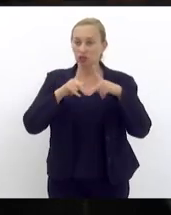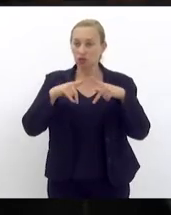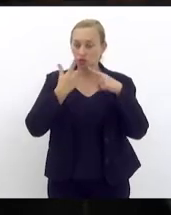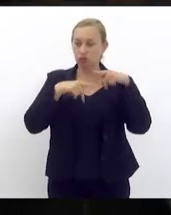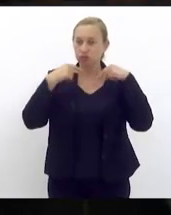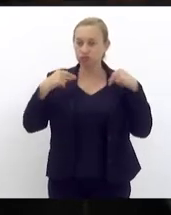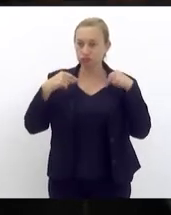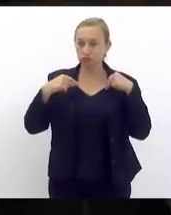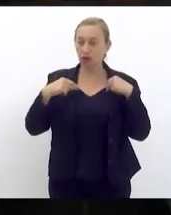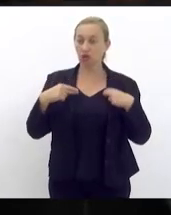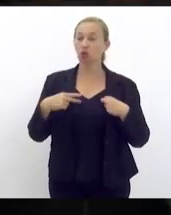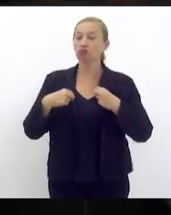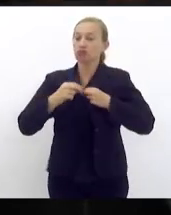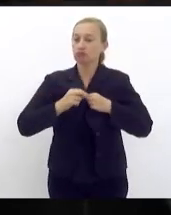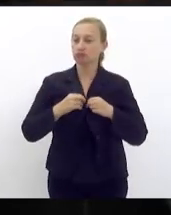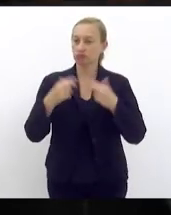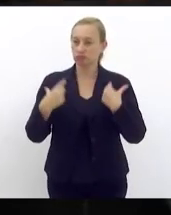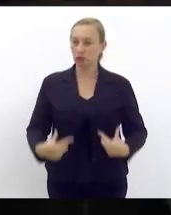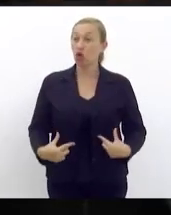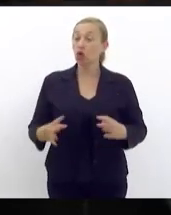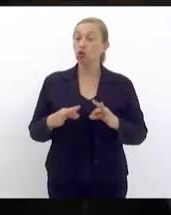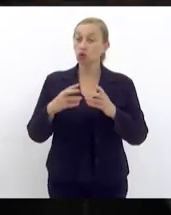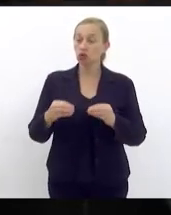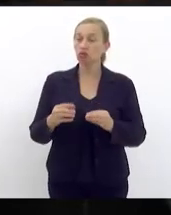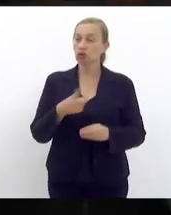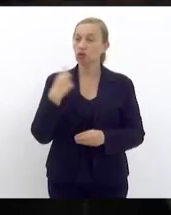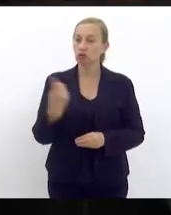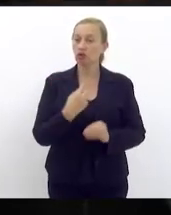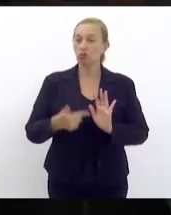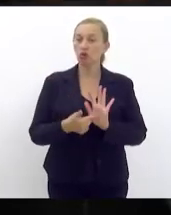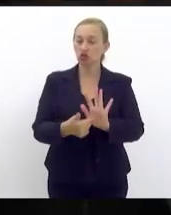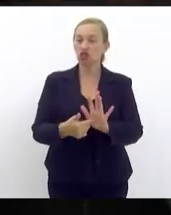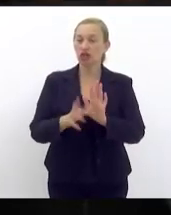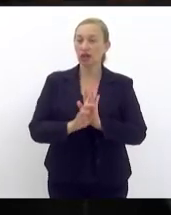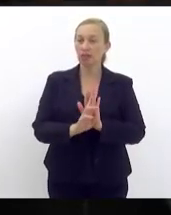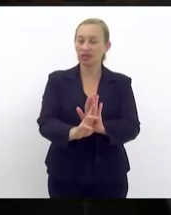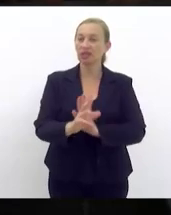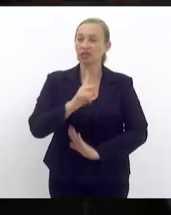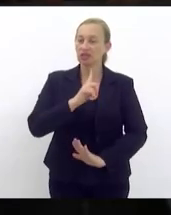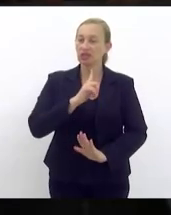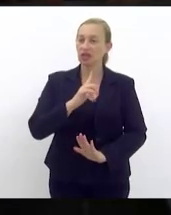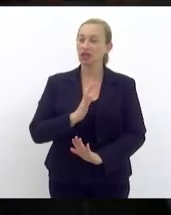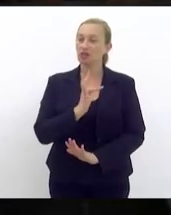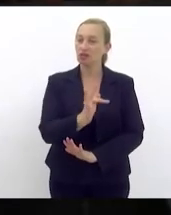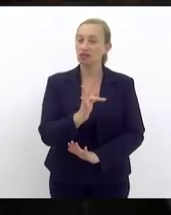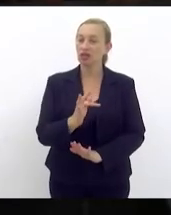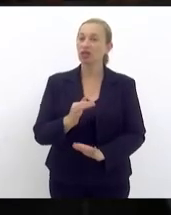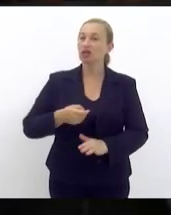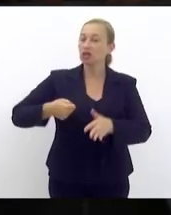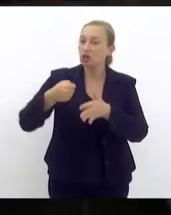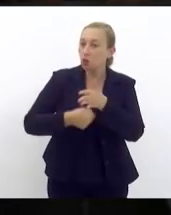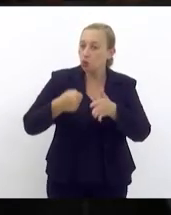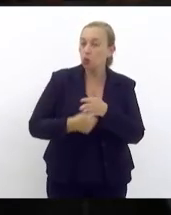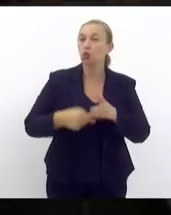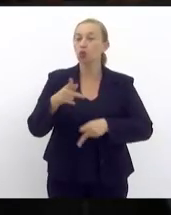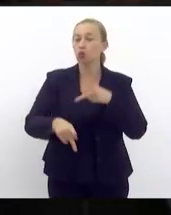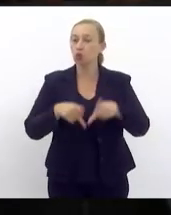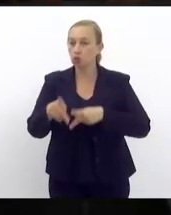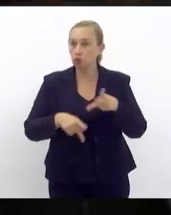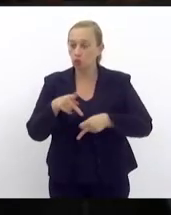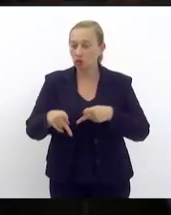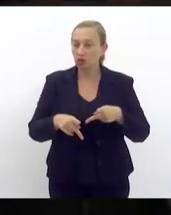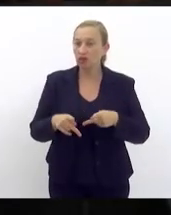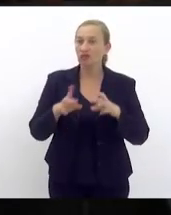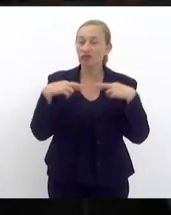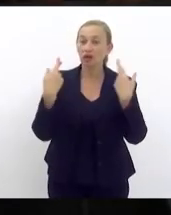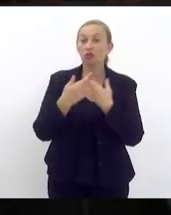nós para poder mostrar que a população fluminense tem representante representante que briga pelo povo que luta pelo povo a gente vai